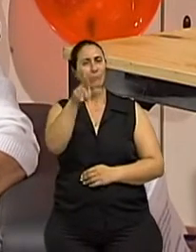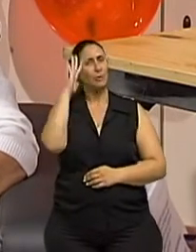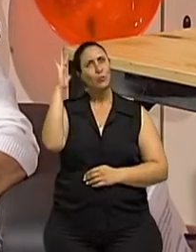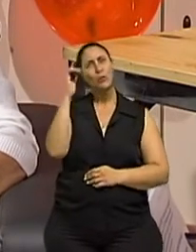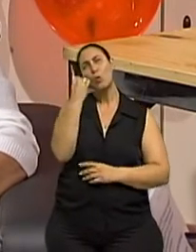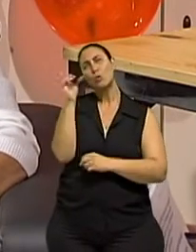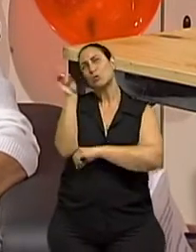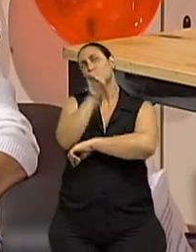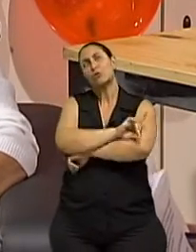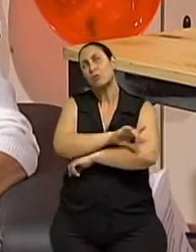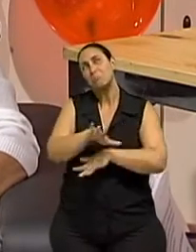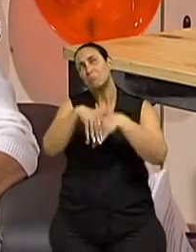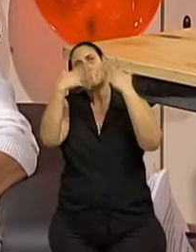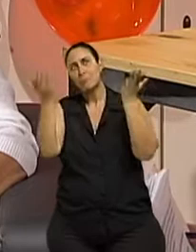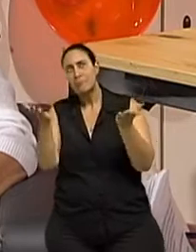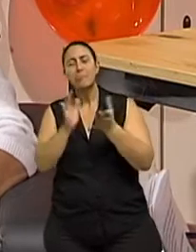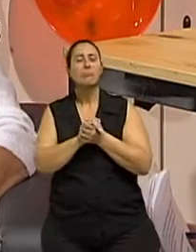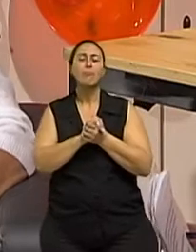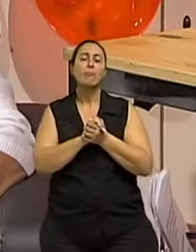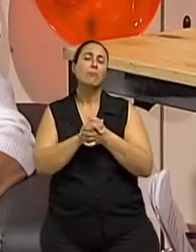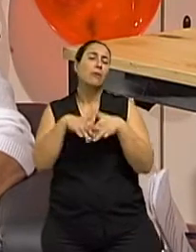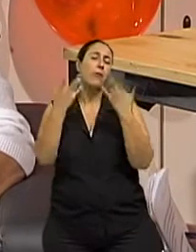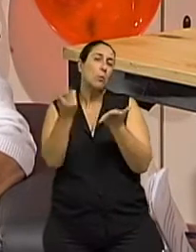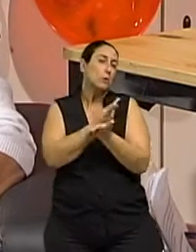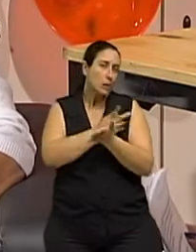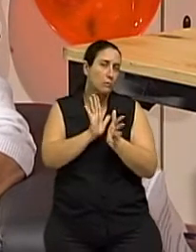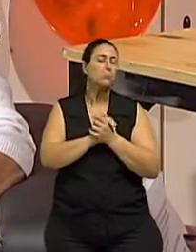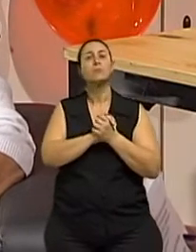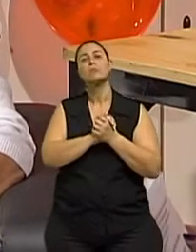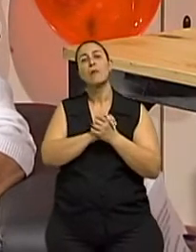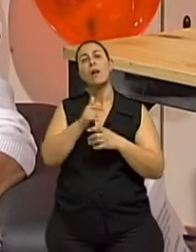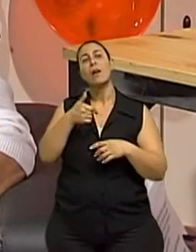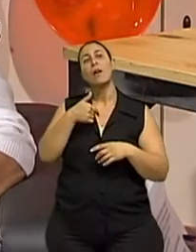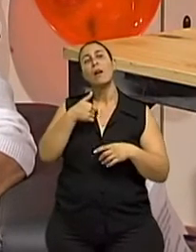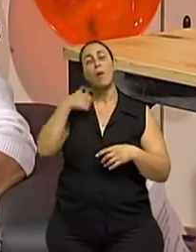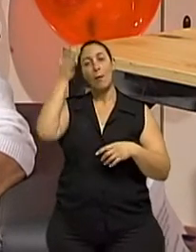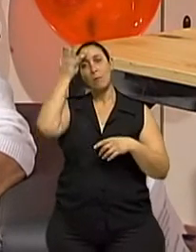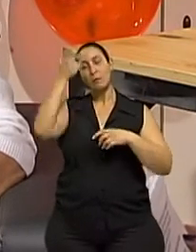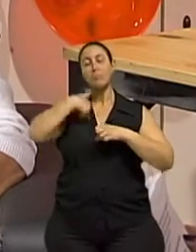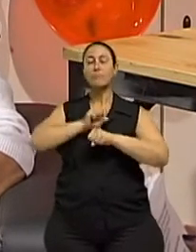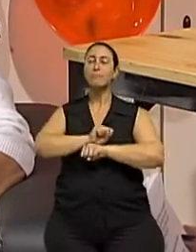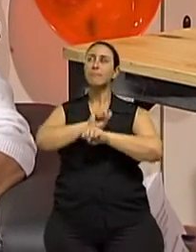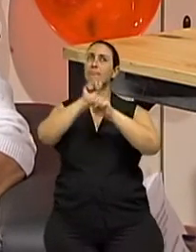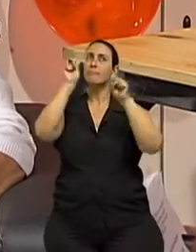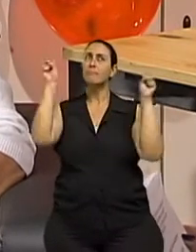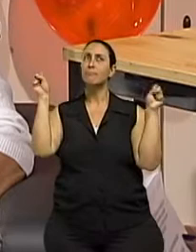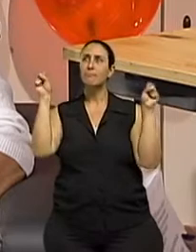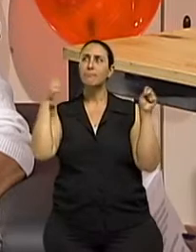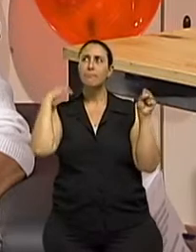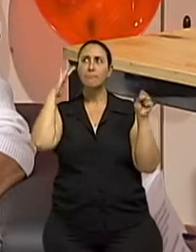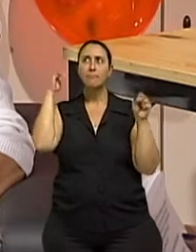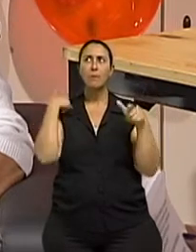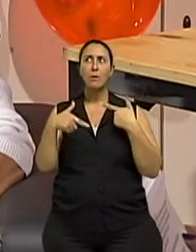tu te deparas com a seguinte realidade. Amanhã eu vou acordar e não vou para o meu